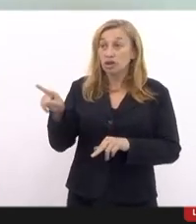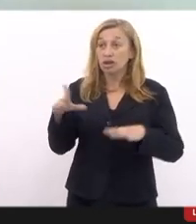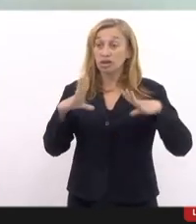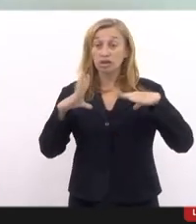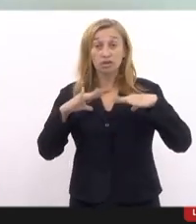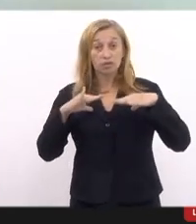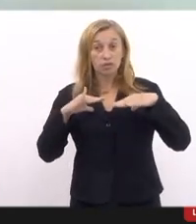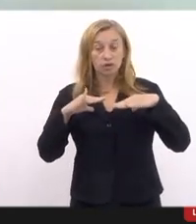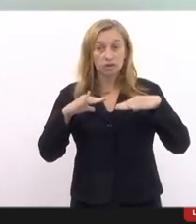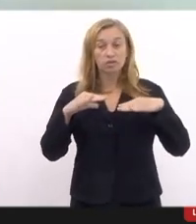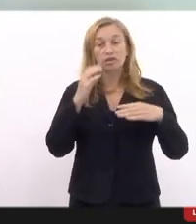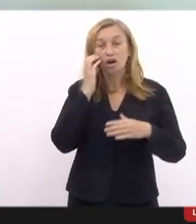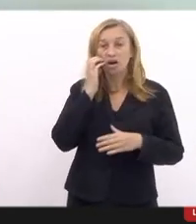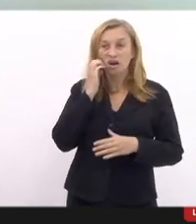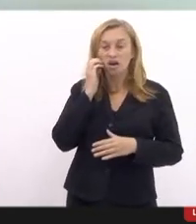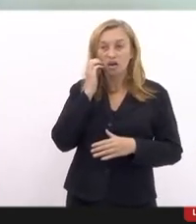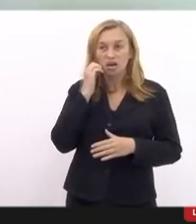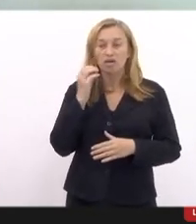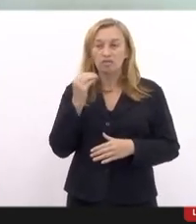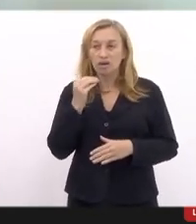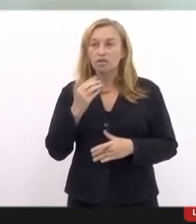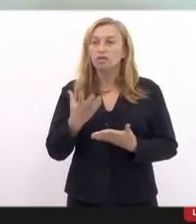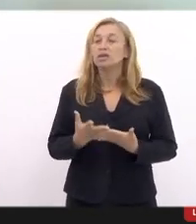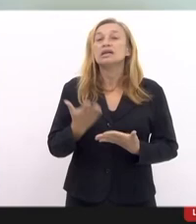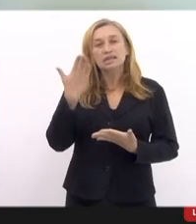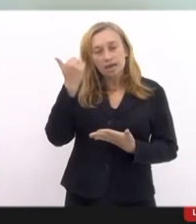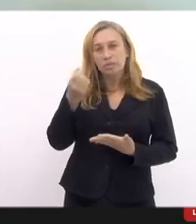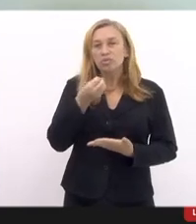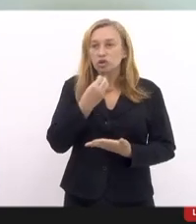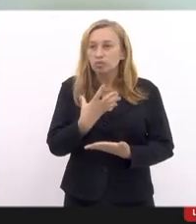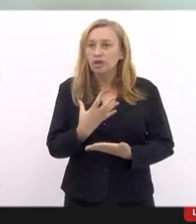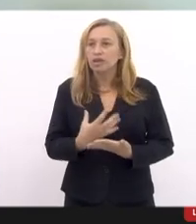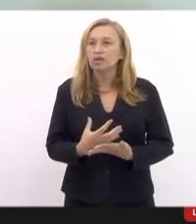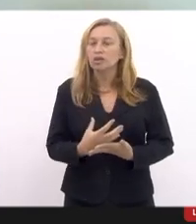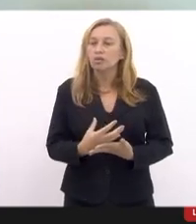relação à vulnerabilidade. Sabemos bem que